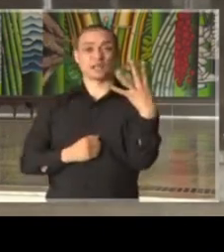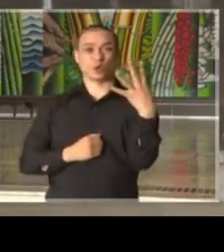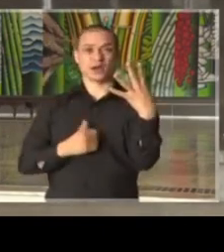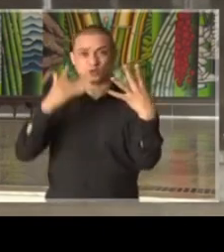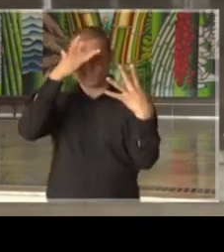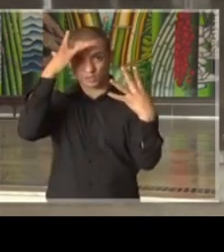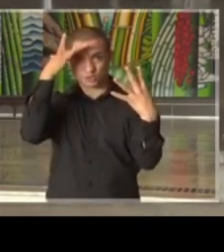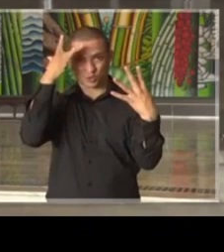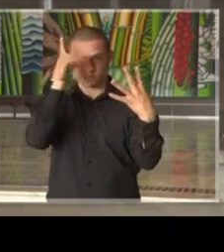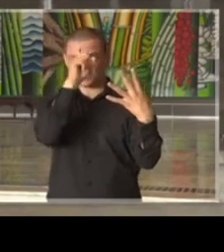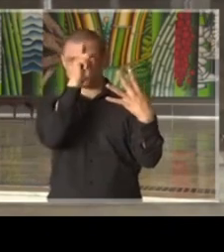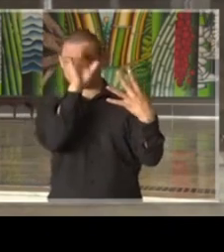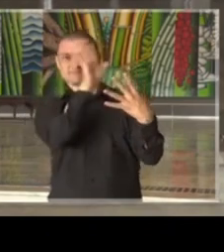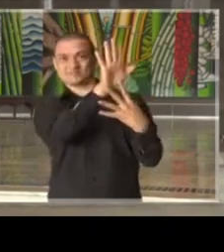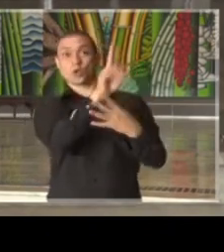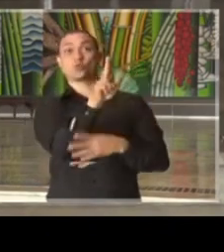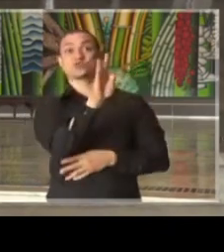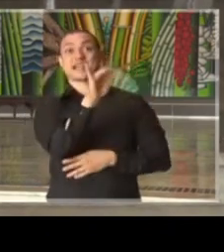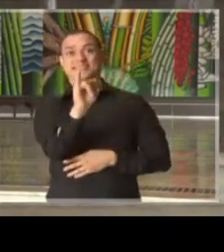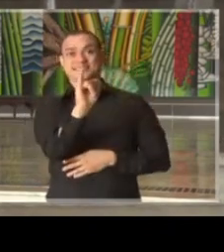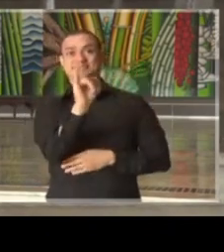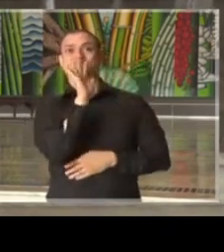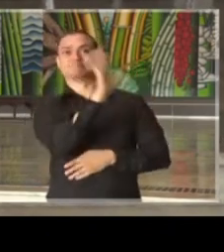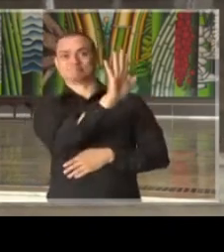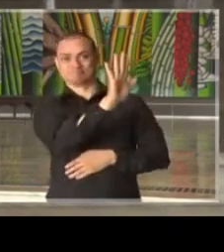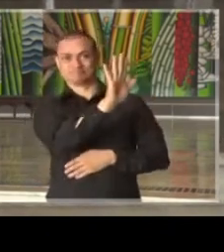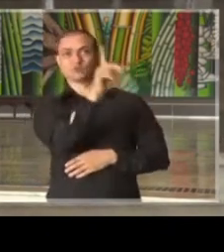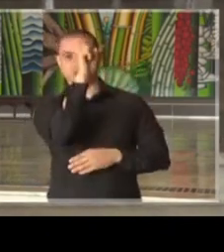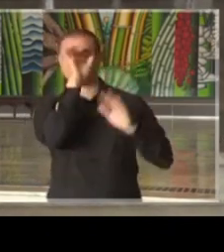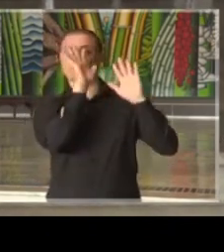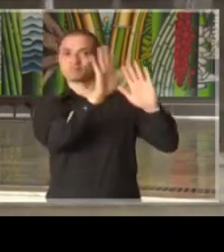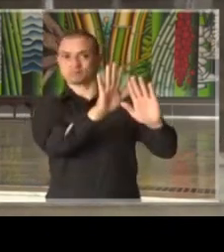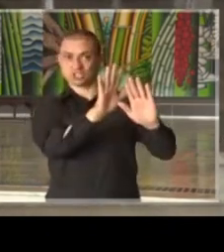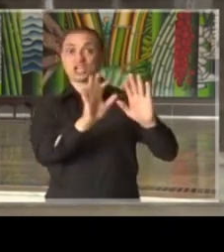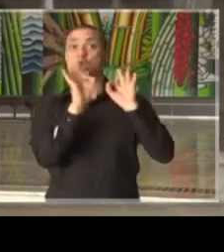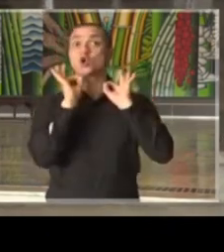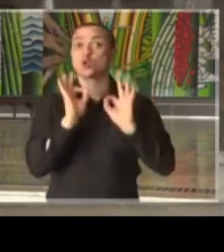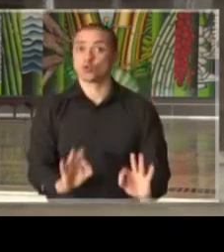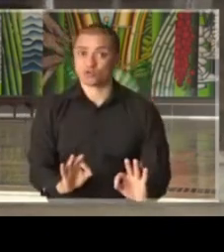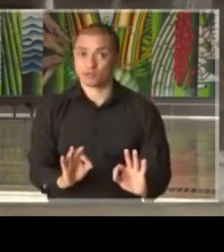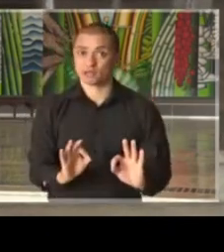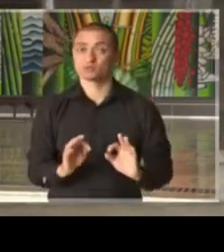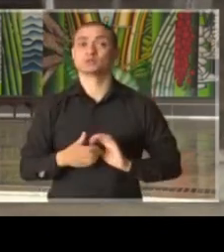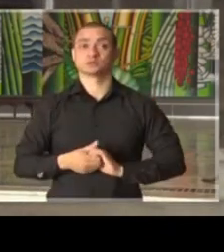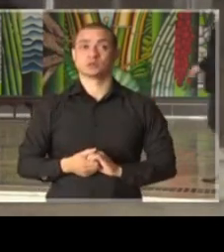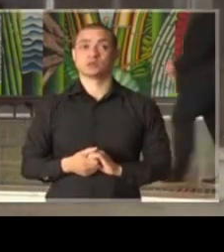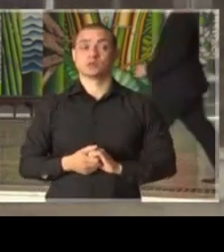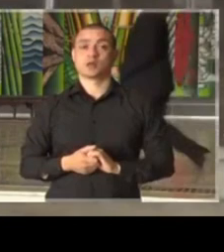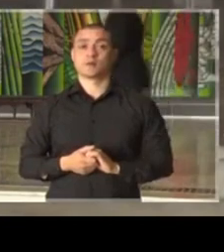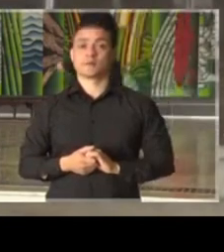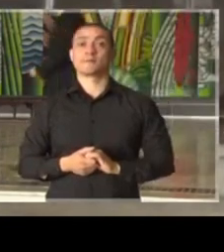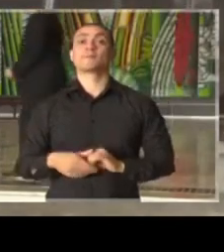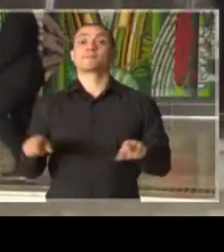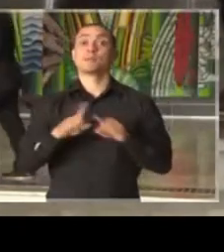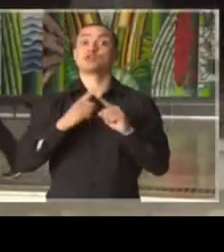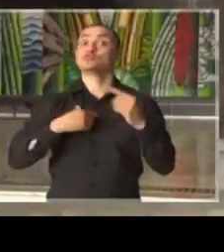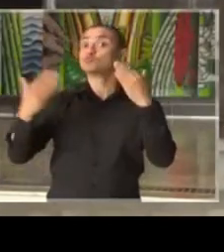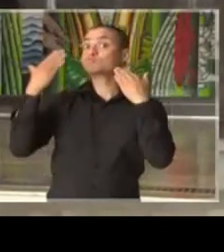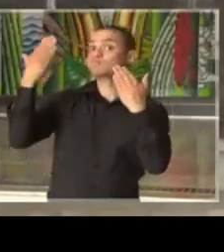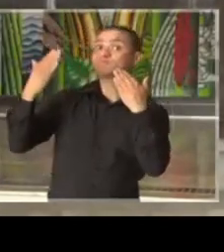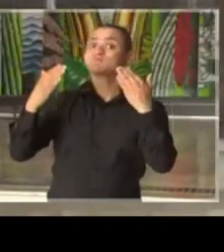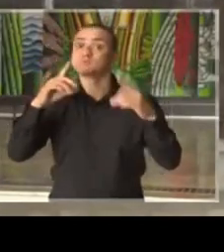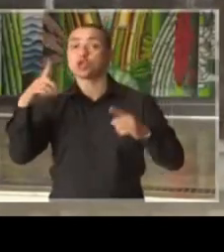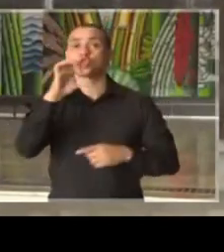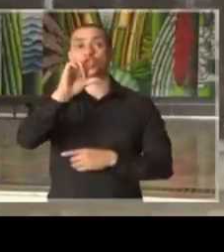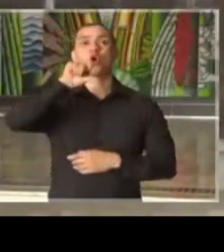que estão internados em terapia intensiva confirmados e em tratamento. Temos como suspeitos 9